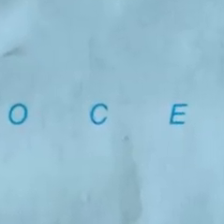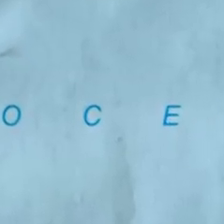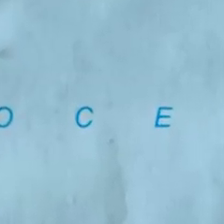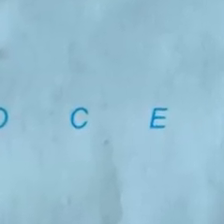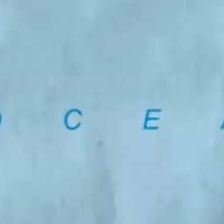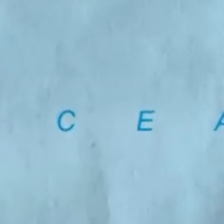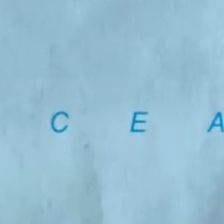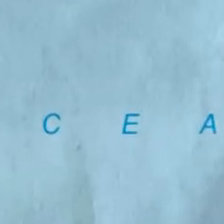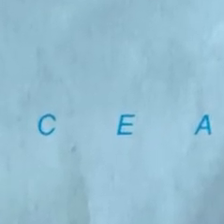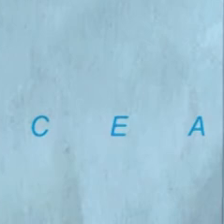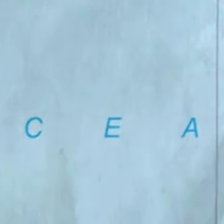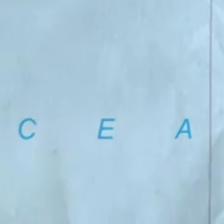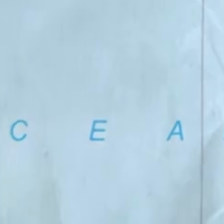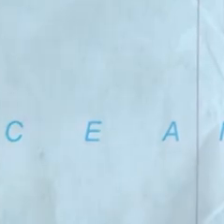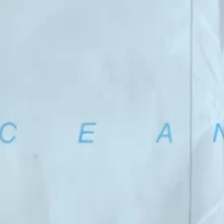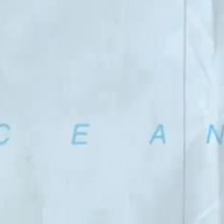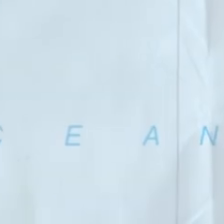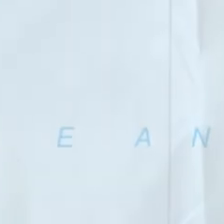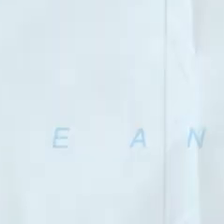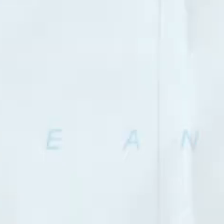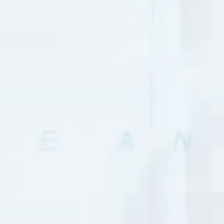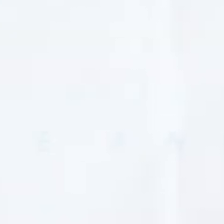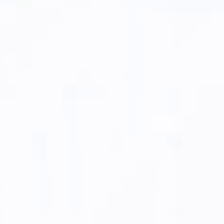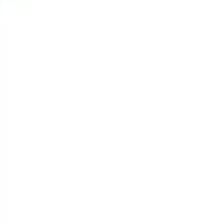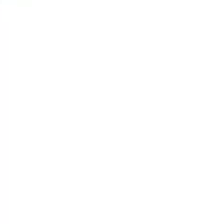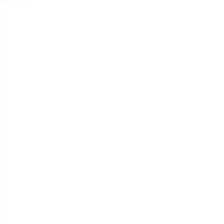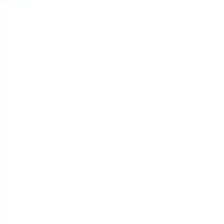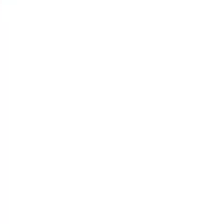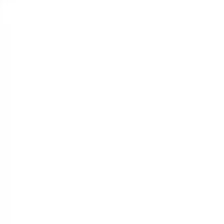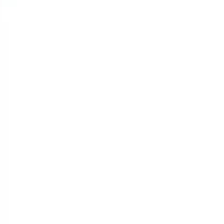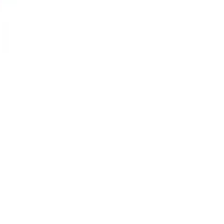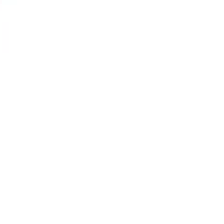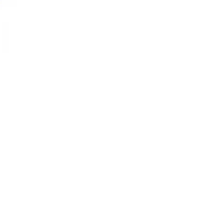tenho de O é eu tenho de trabalhar com proibição. Obrigado.